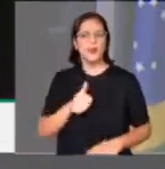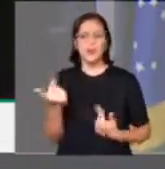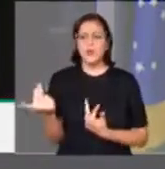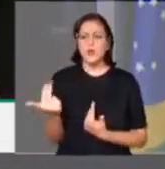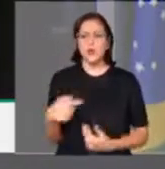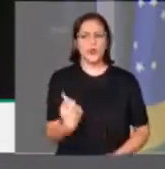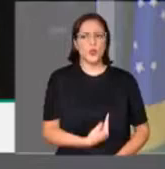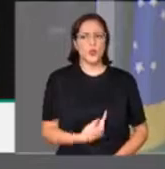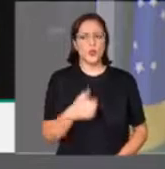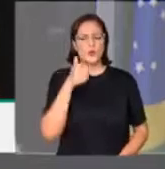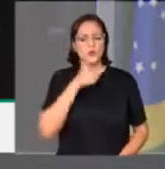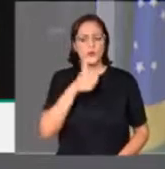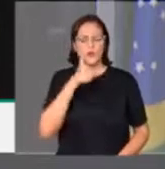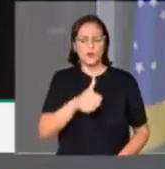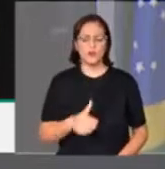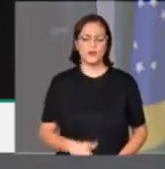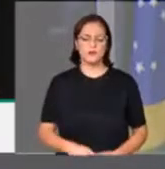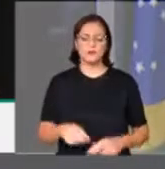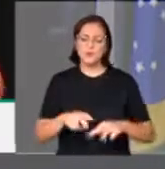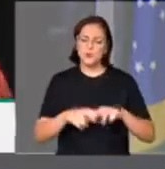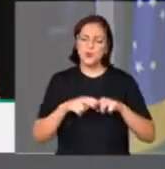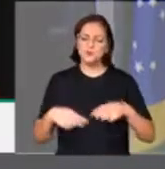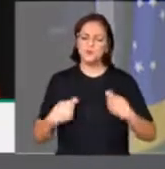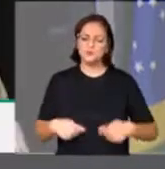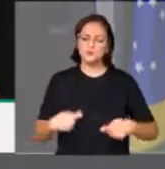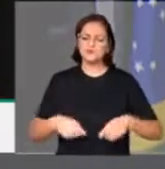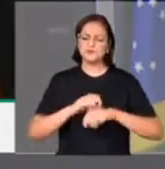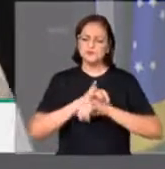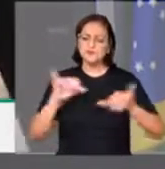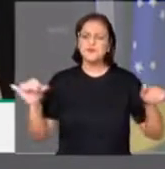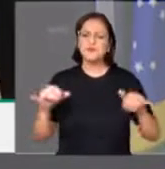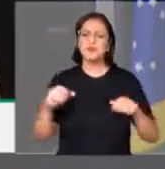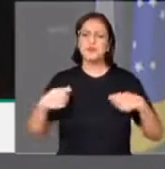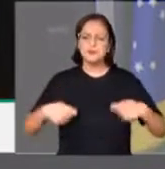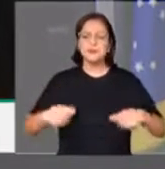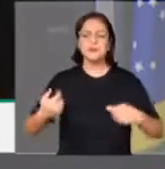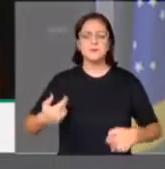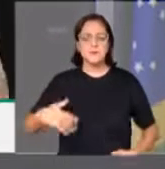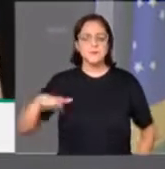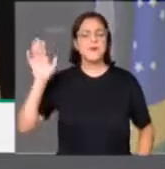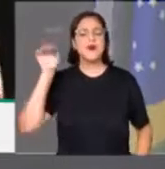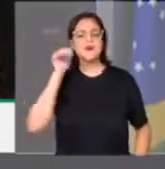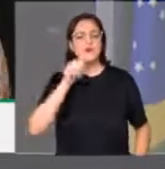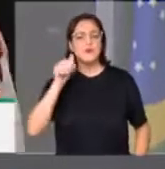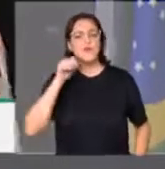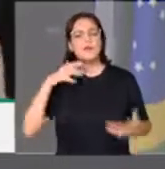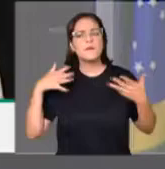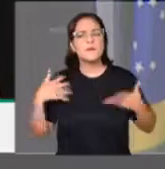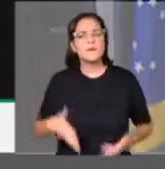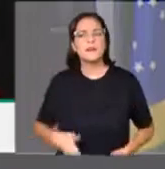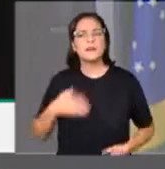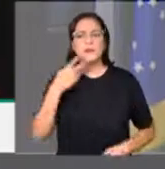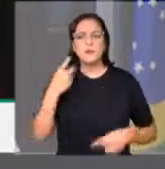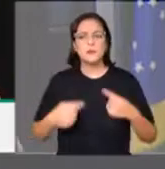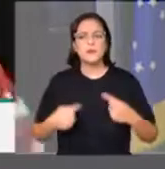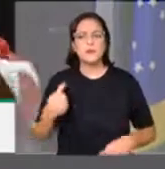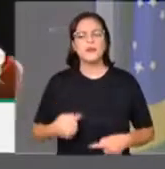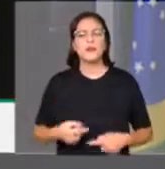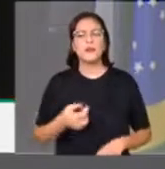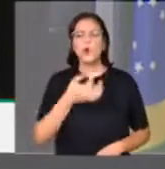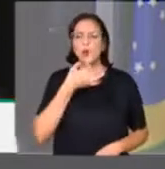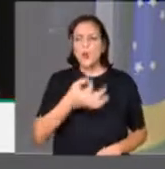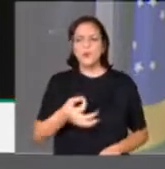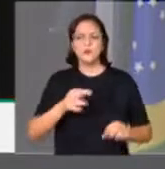E digo isso porque por isso temos que afirmar que é fundamental mais mulheres nesses espaços, com a pluralidade de pensamentos,